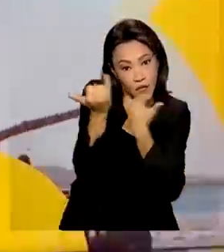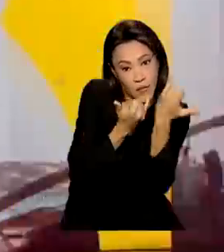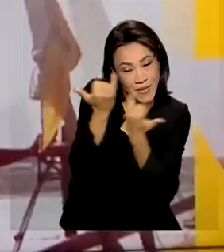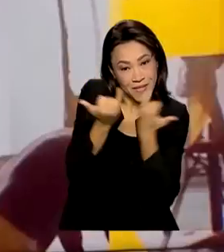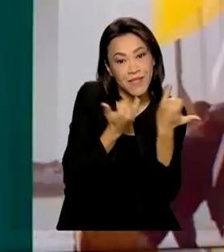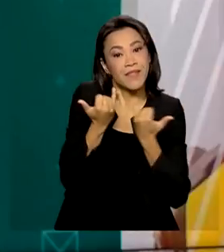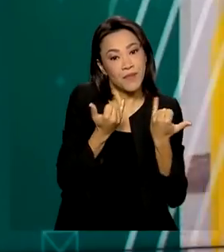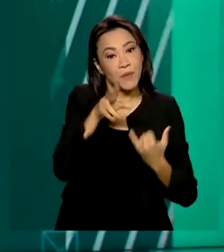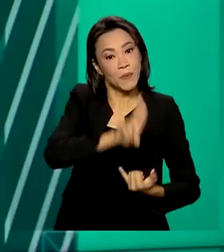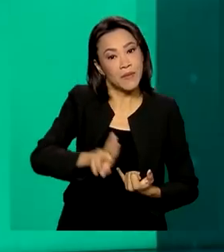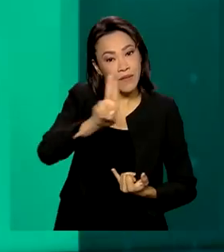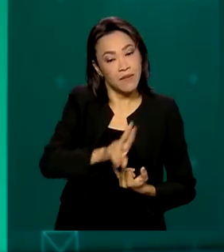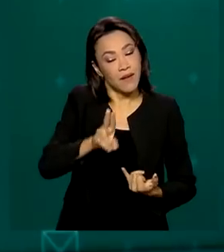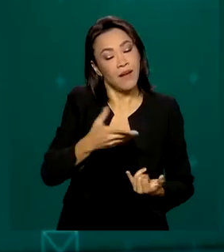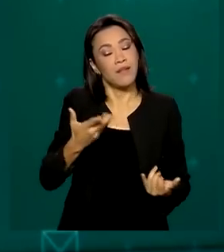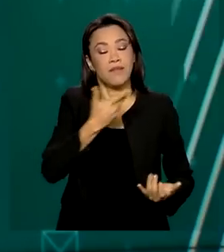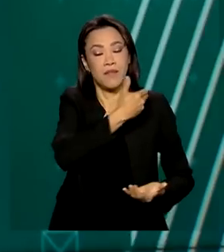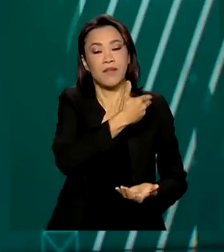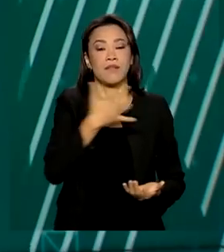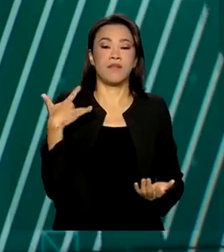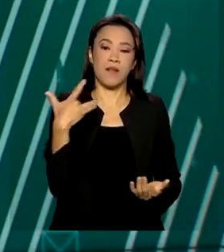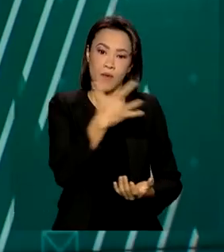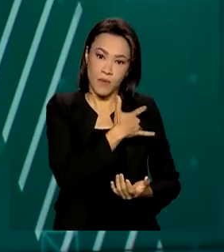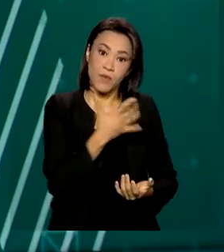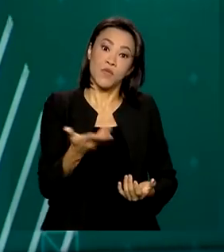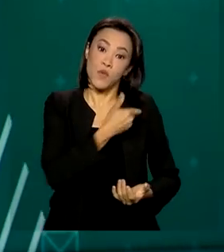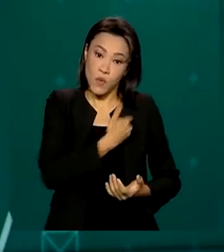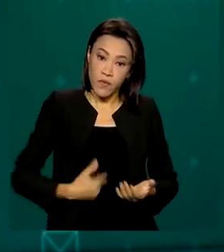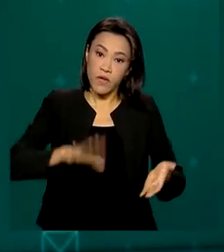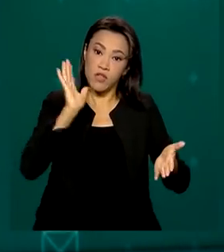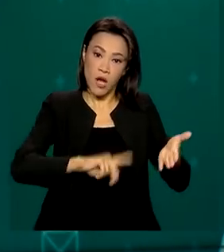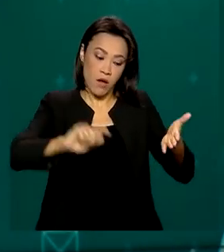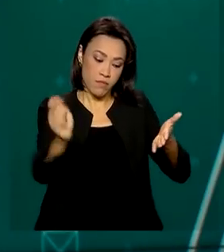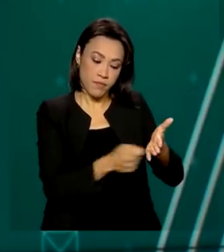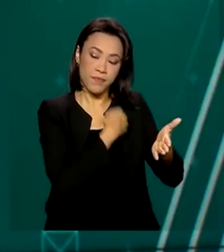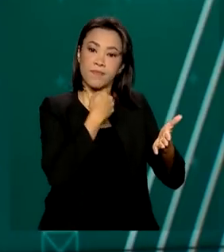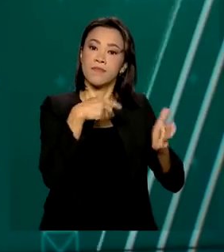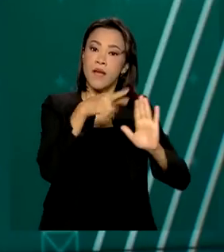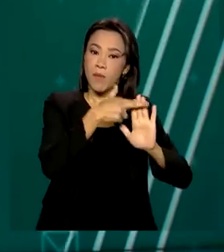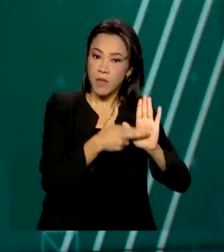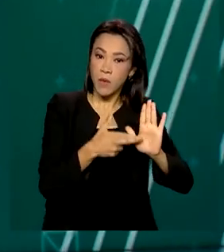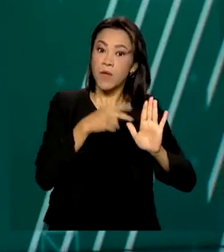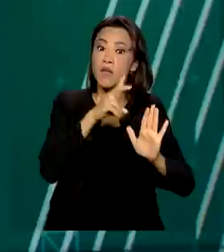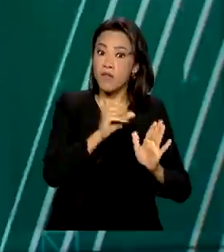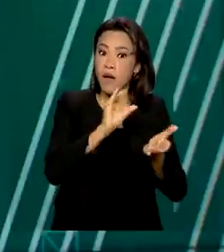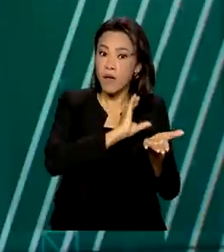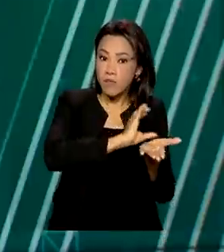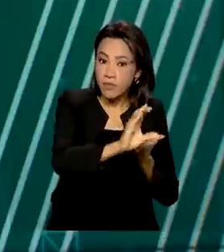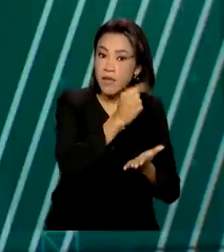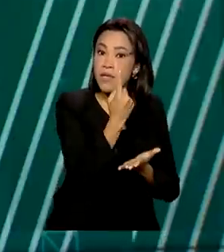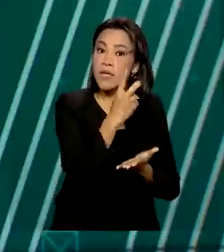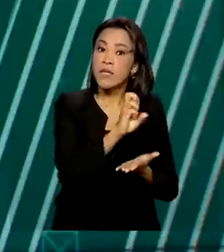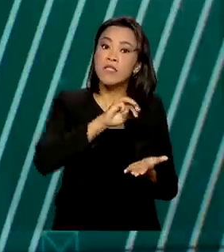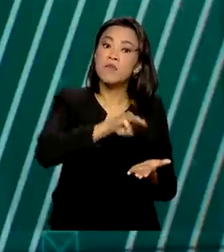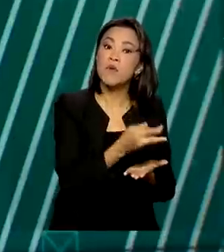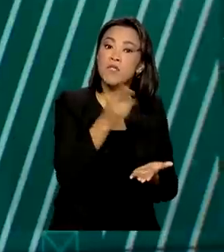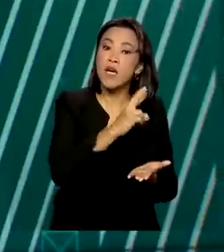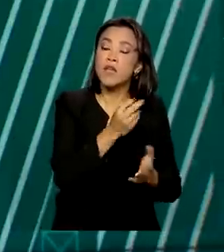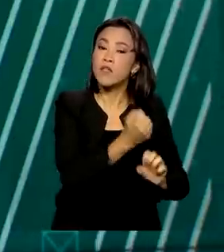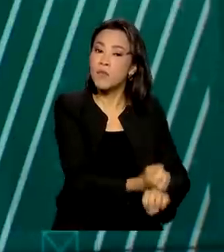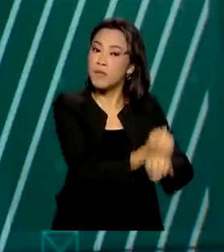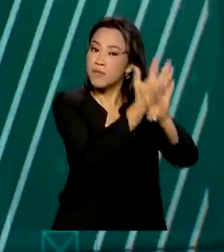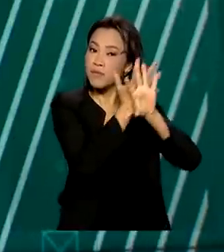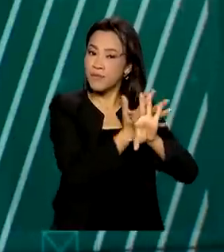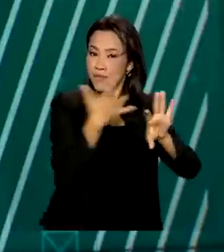O governo federal regulamentou o atendimento médico à distância e vai investir cerca de 15 milhões de reais nas unidades básicas de